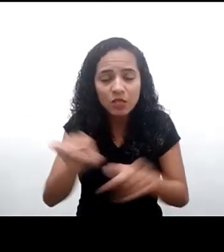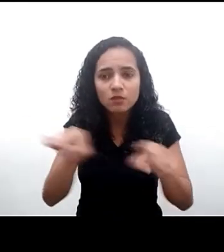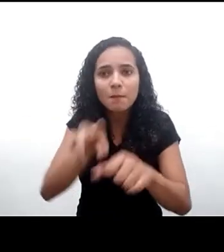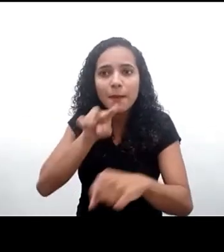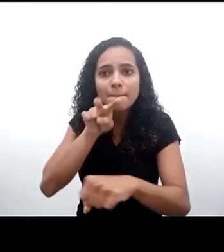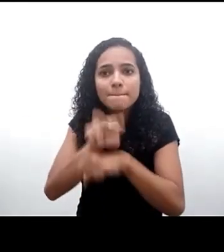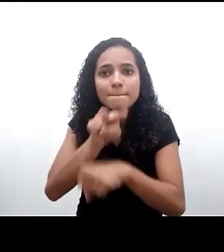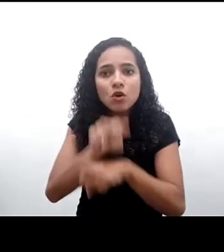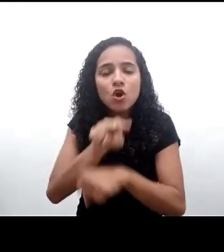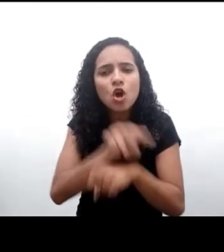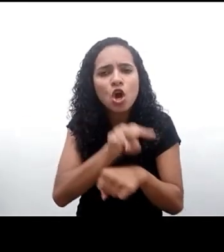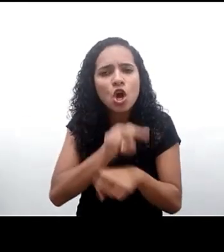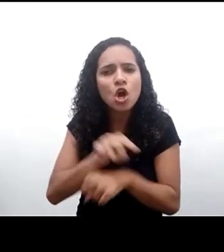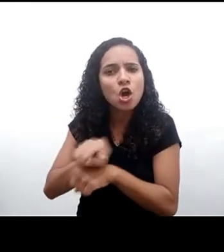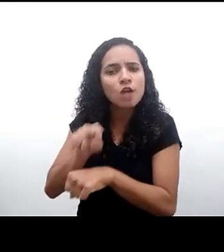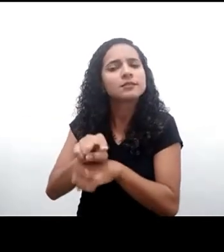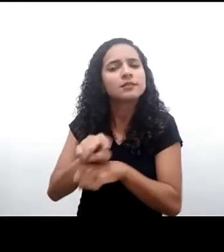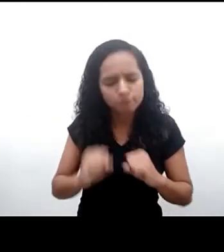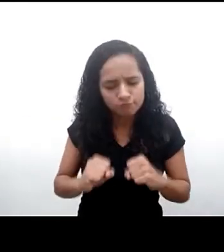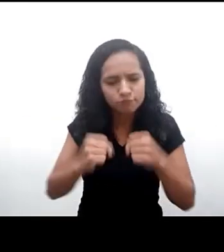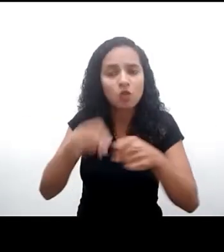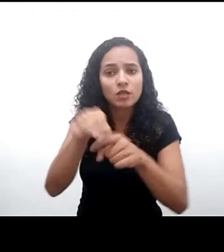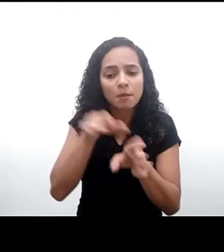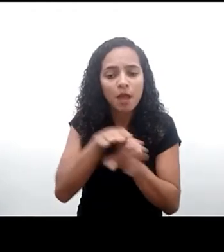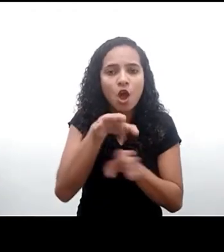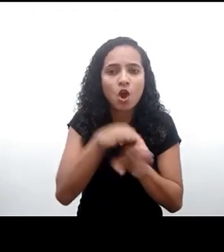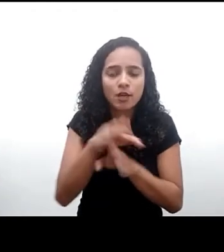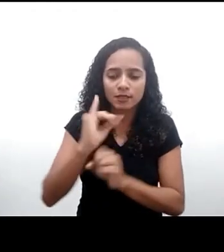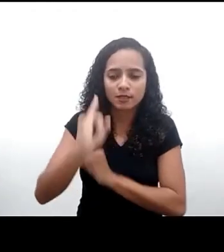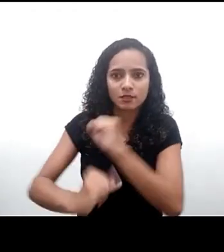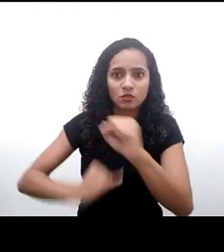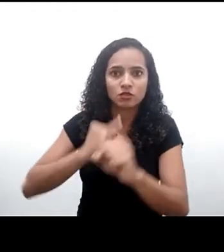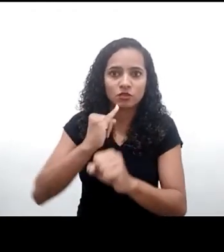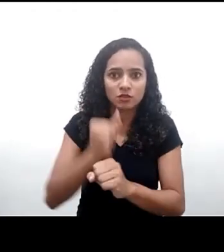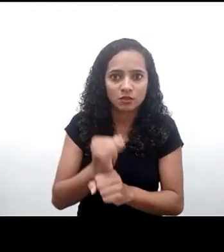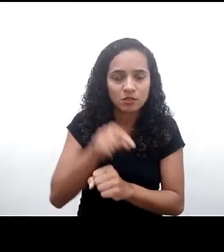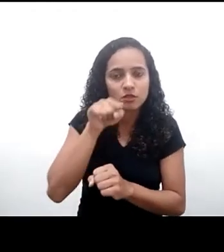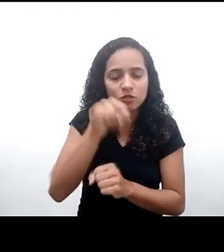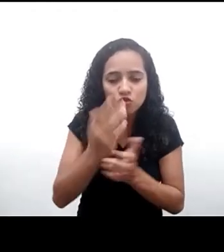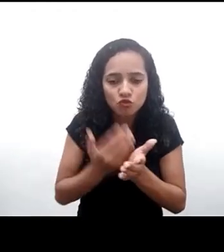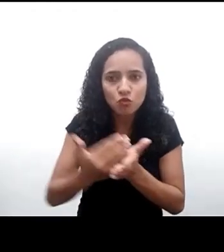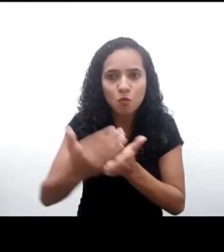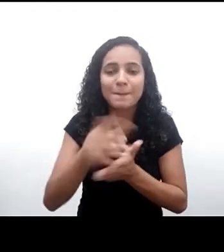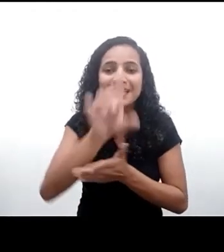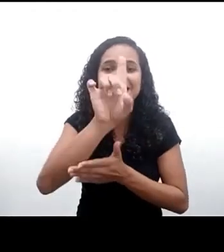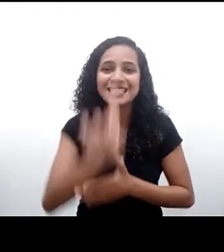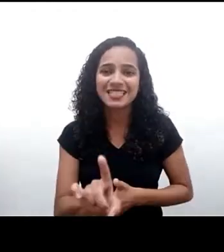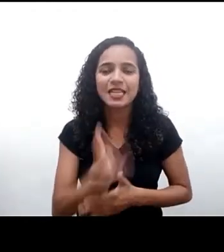que esses direitos precisam e a orientação do digital sobre os princípios da convenção dos direitos da criança.